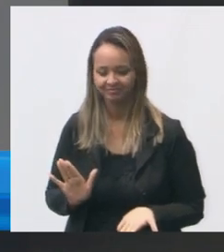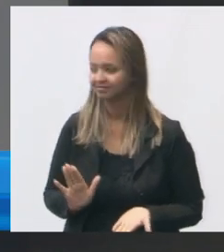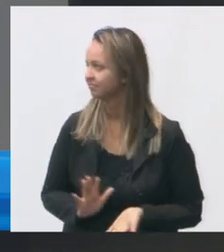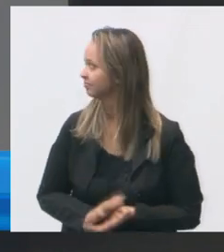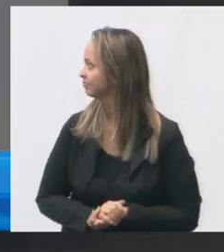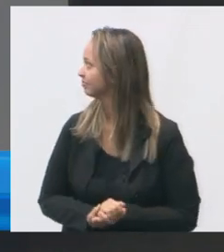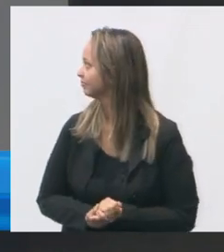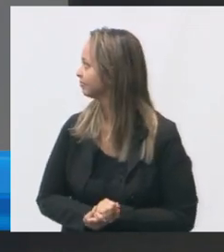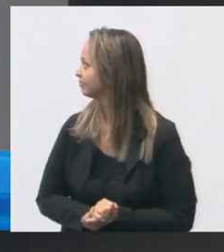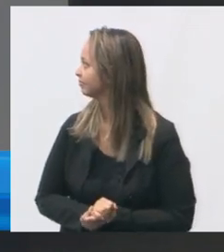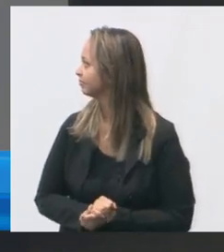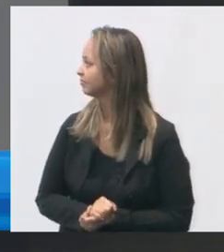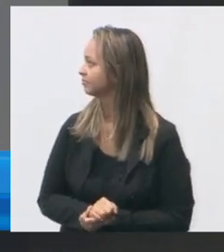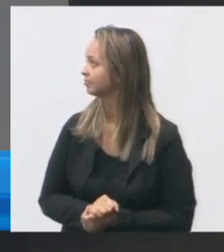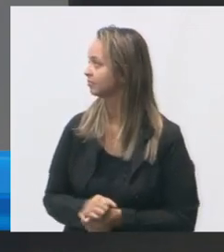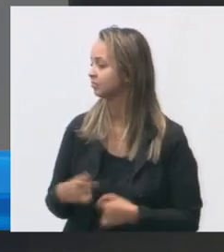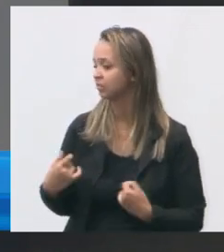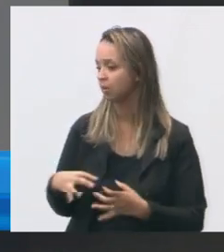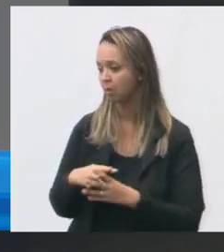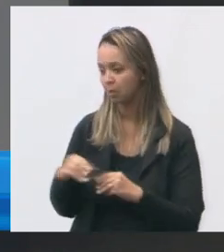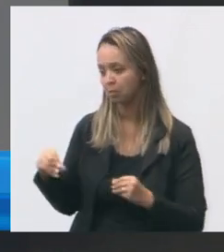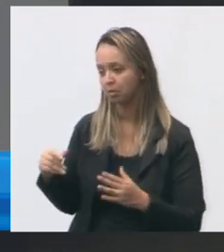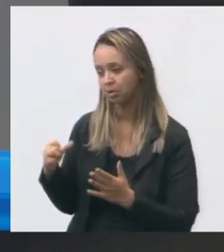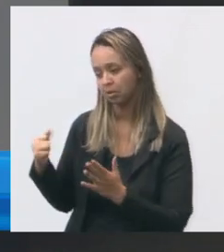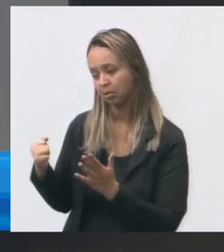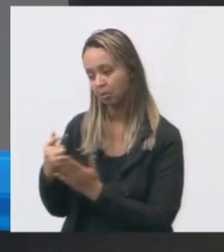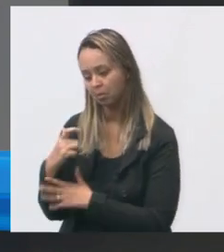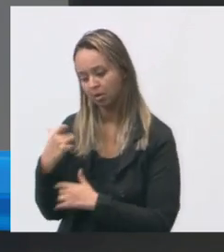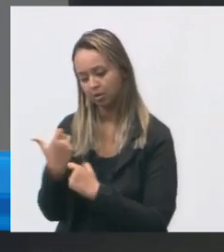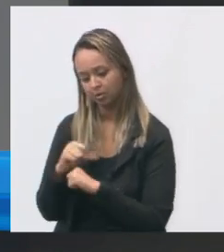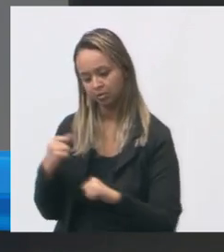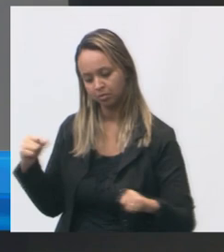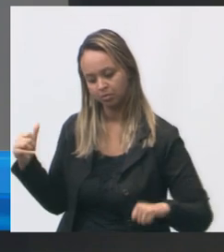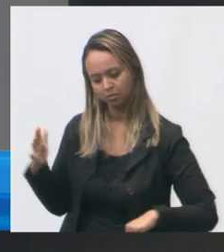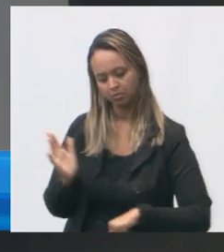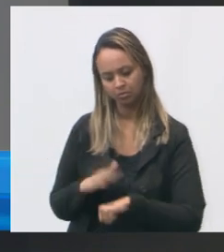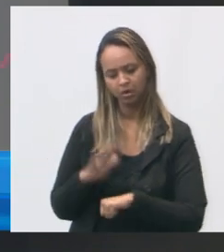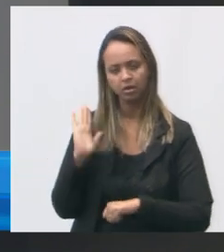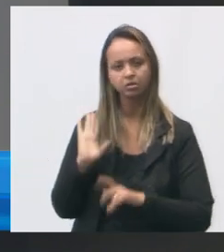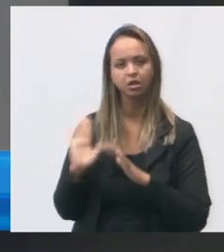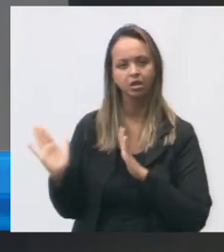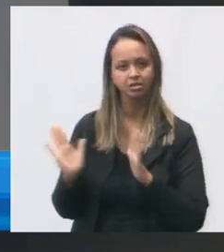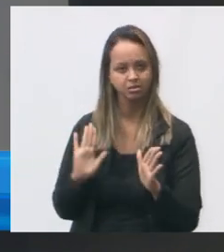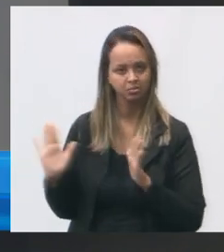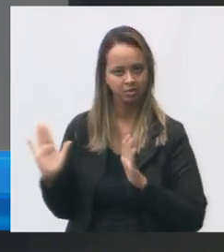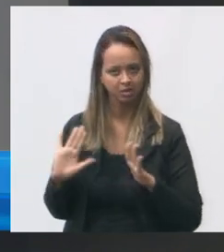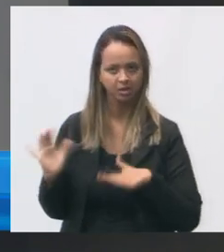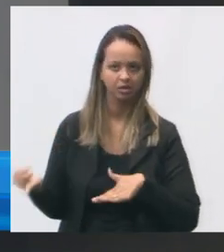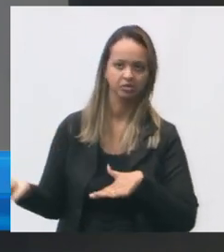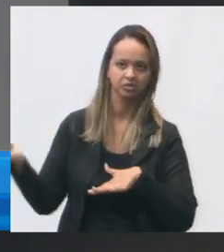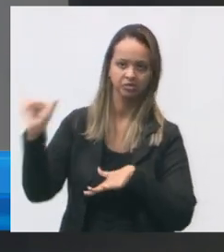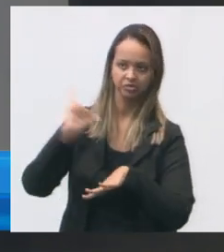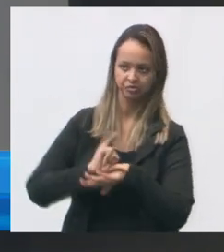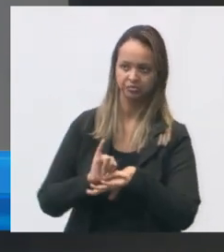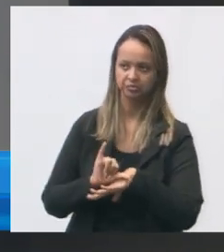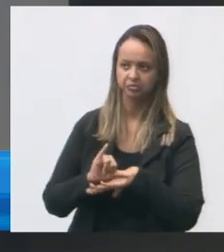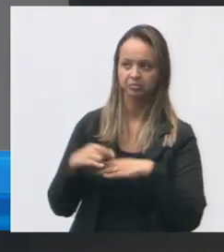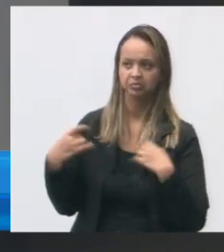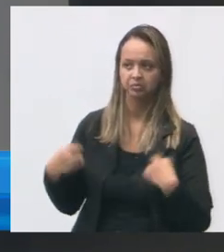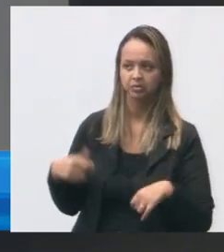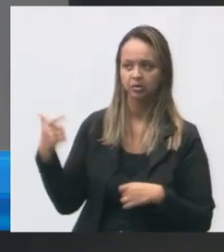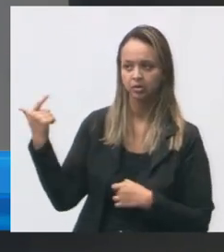então compra do terreno para possibilitar ampliação e poder dar acessibilidade também para o segundo andar aqui